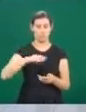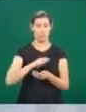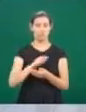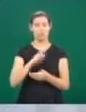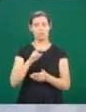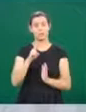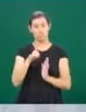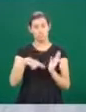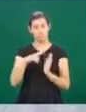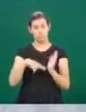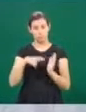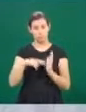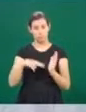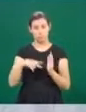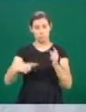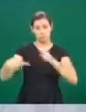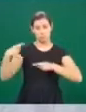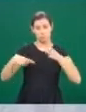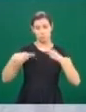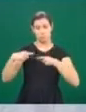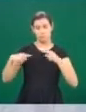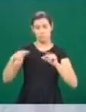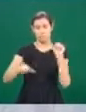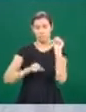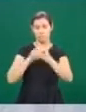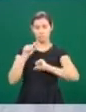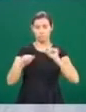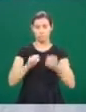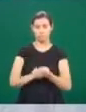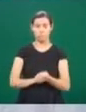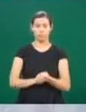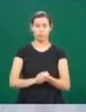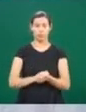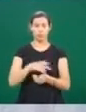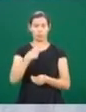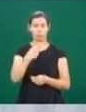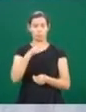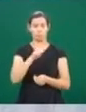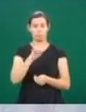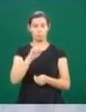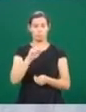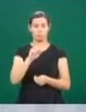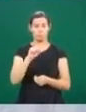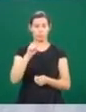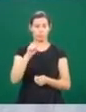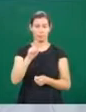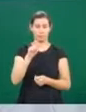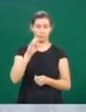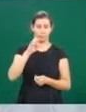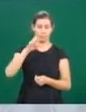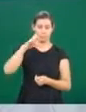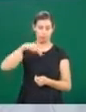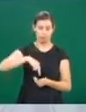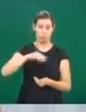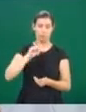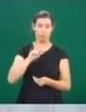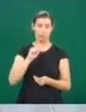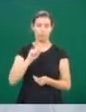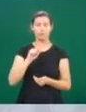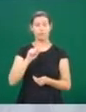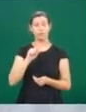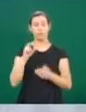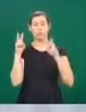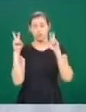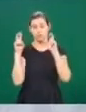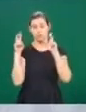Transformações. Para quem não sabe, Paisagem é uma categoria de análise da geografia. Então, é um assunto muito caro para nós. Então, queremos trazer